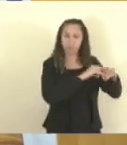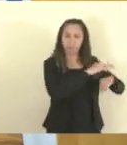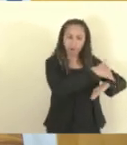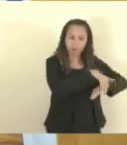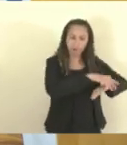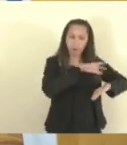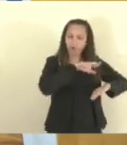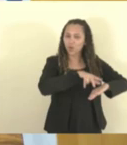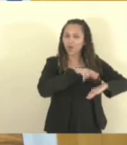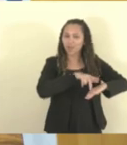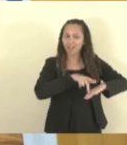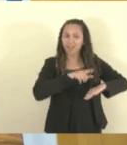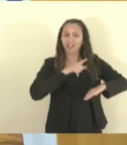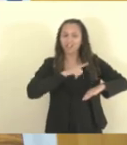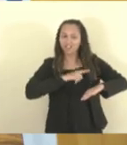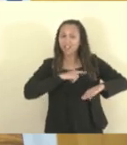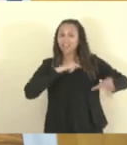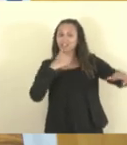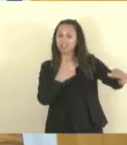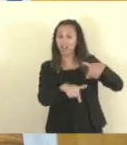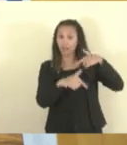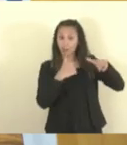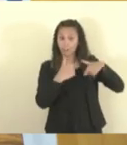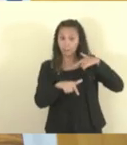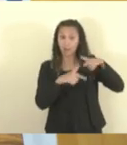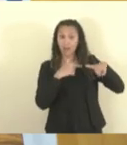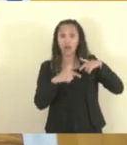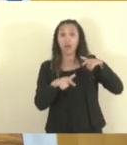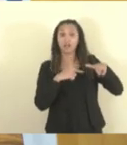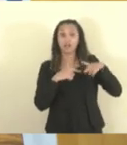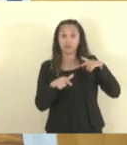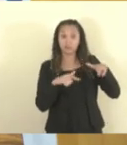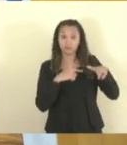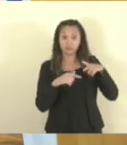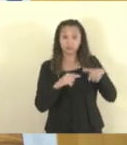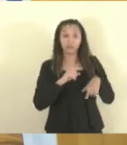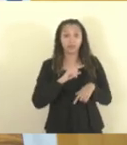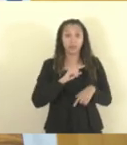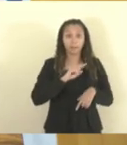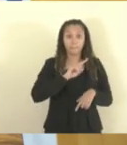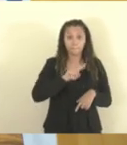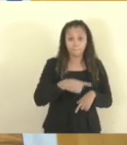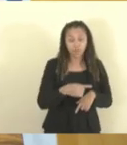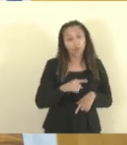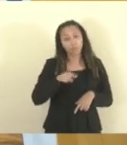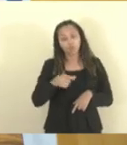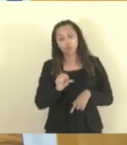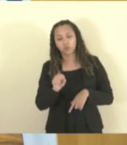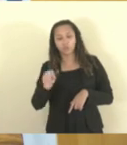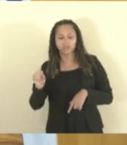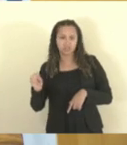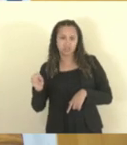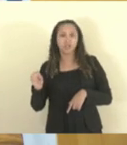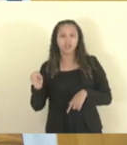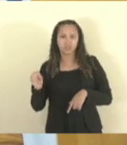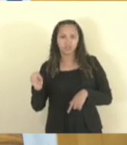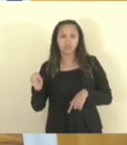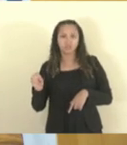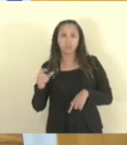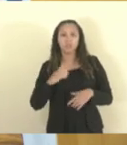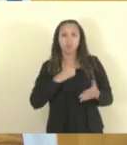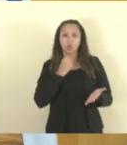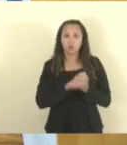alimentar, ela gera emprego direto e indireto, na fase de mil a mil e oitocentos de emprego, porque são contratadas pessoas